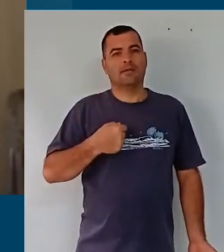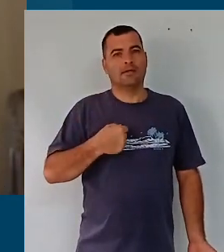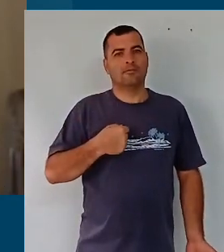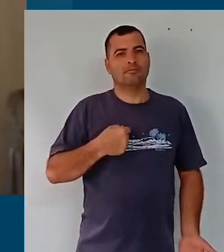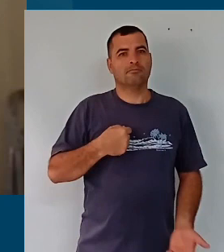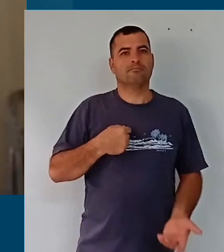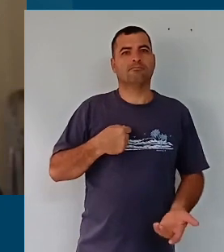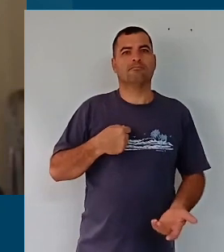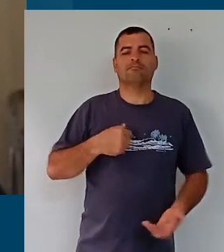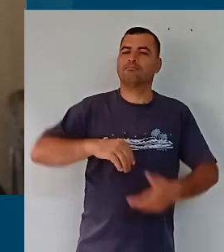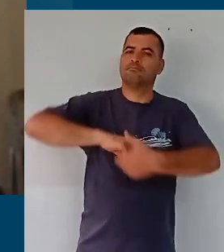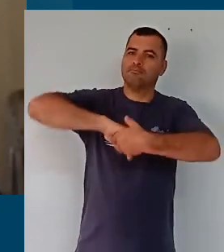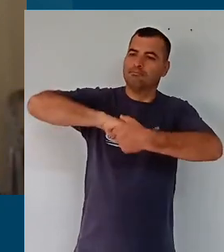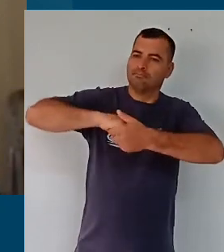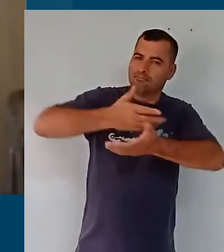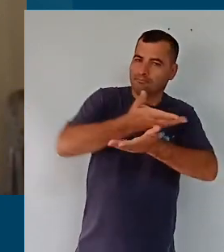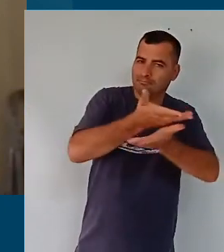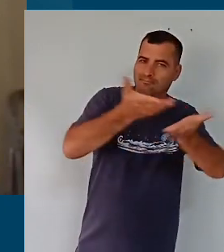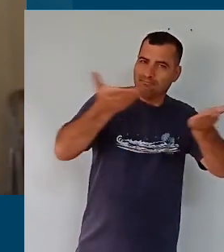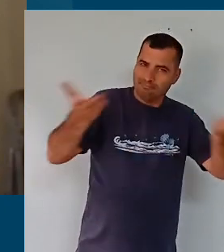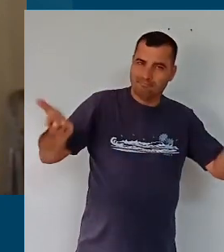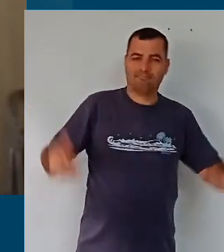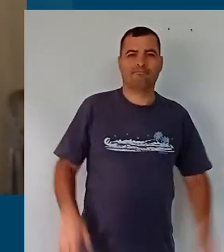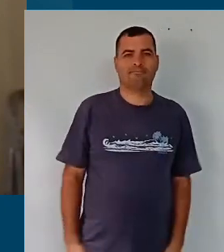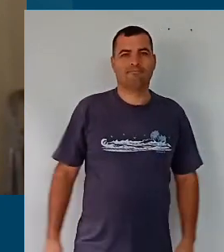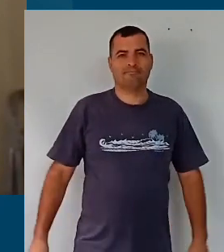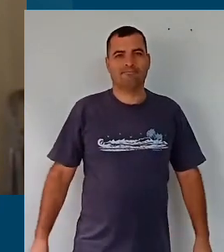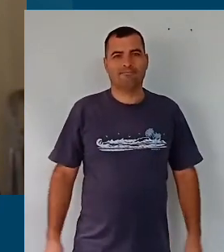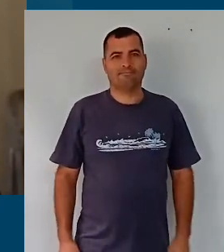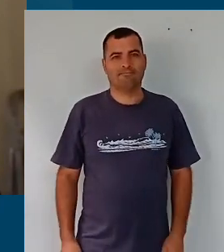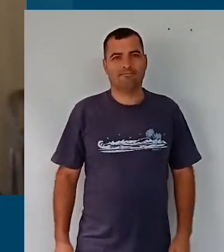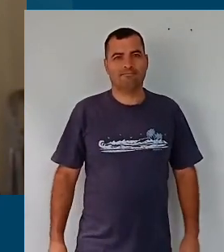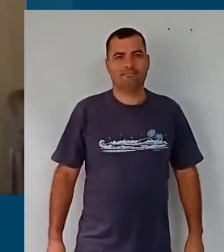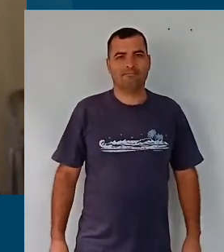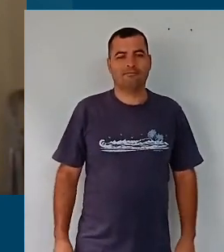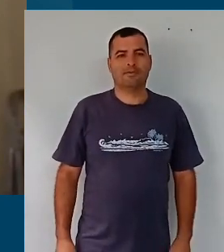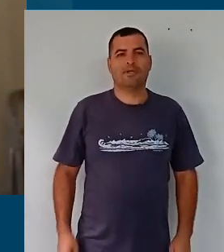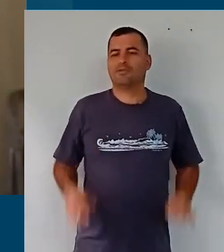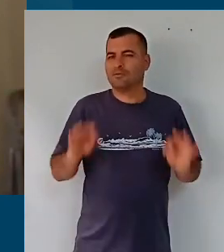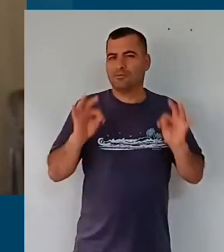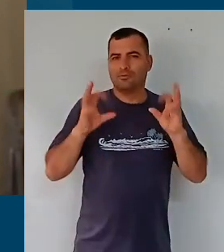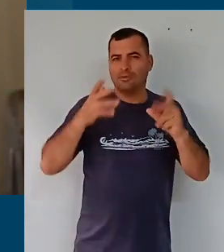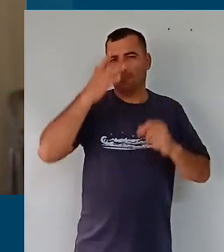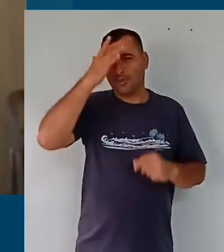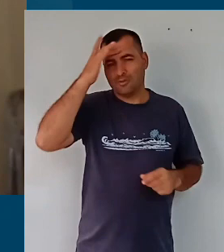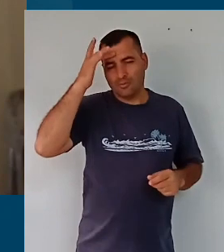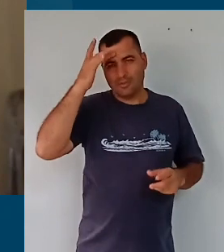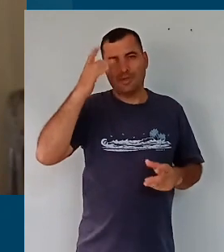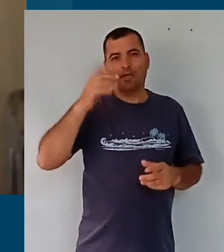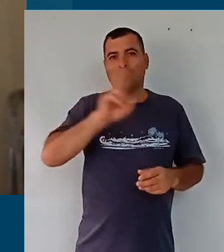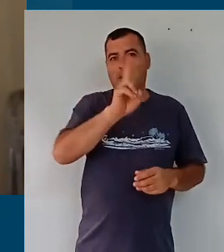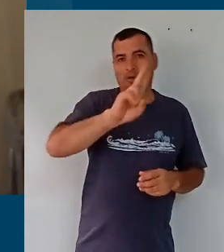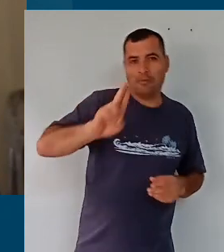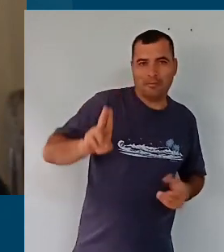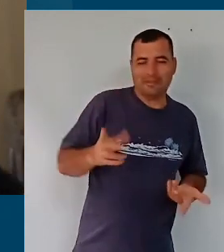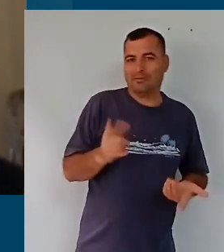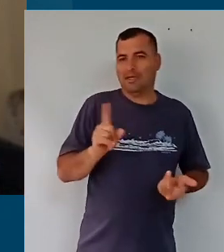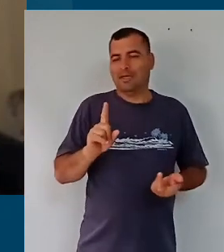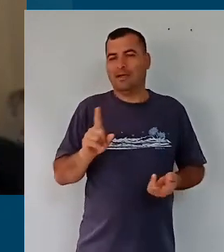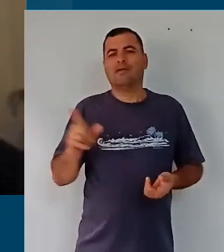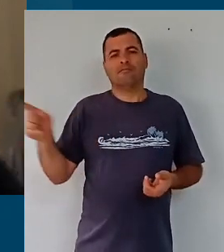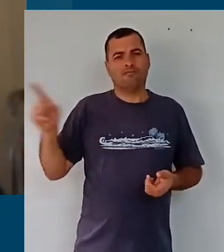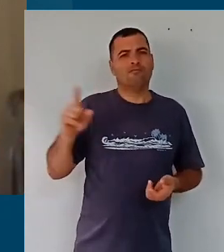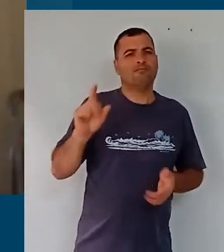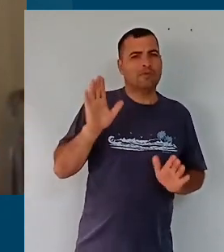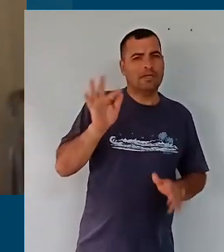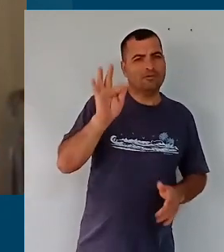saúdo a todos, a equipe dos bastidores, não vou me atentar nos nomes, eu acho que o Fernando foi feliz